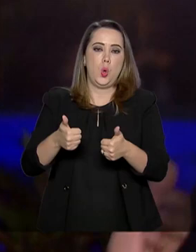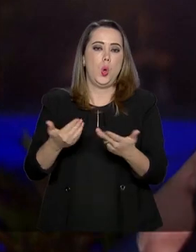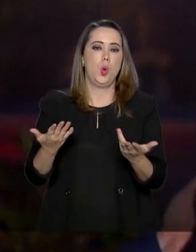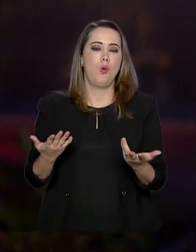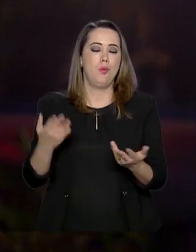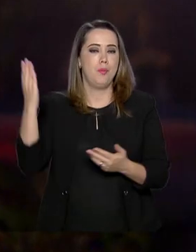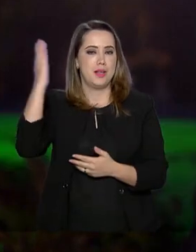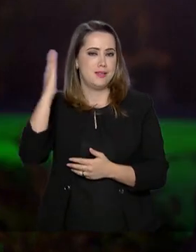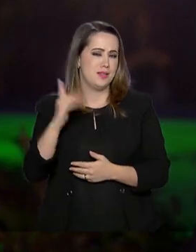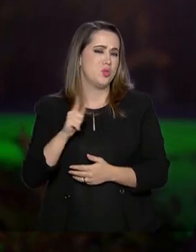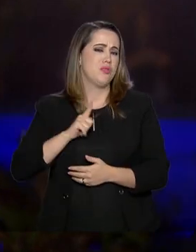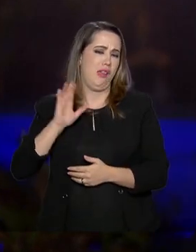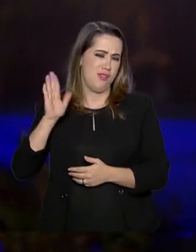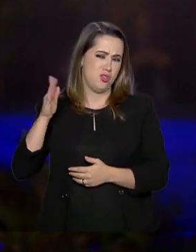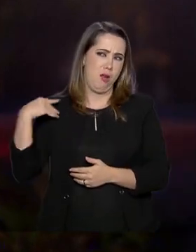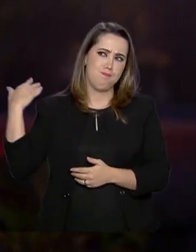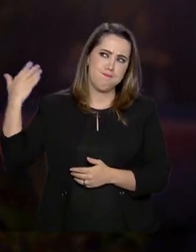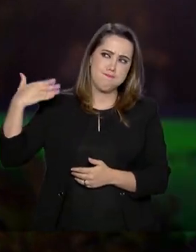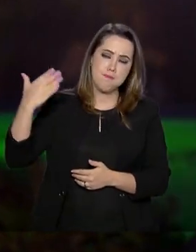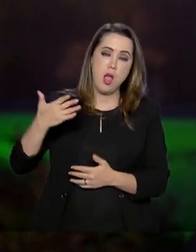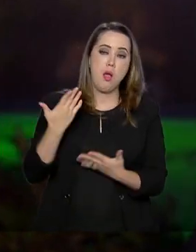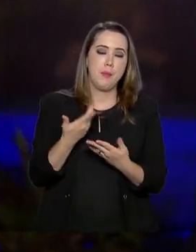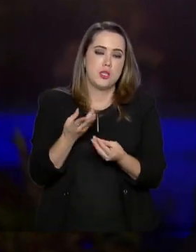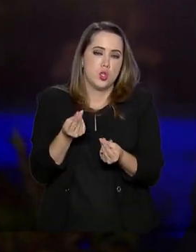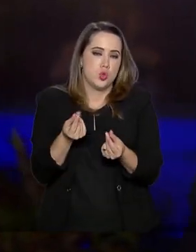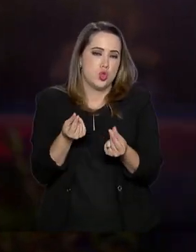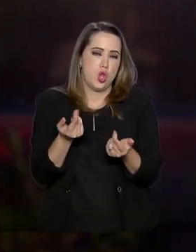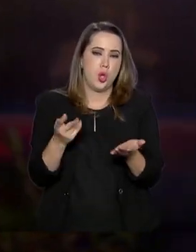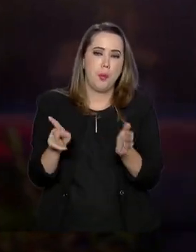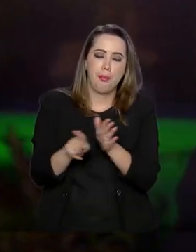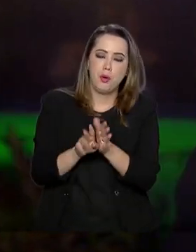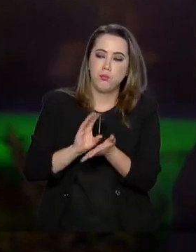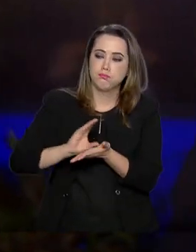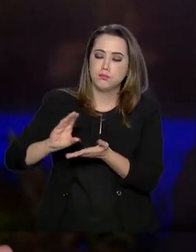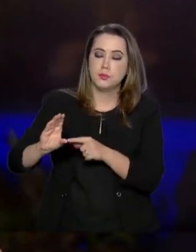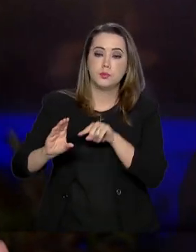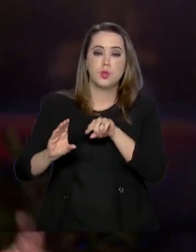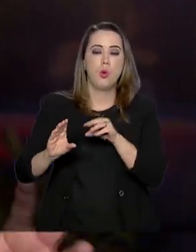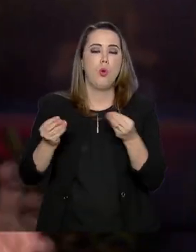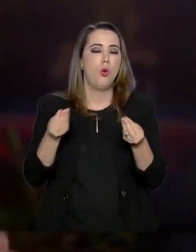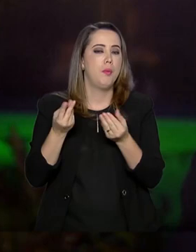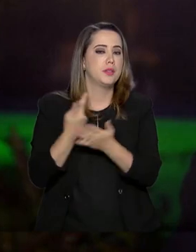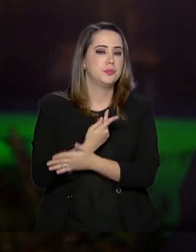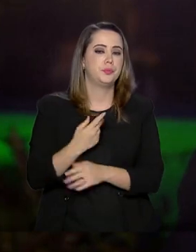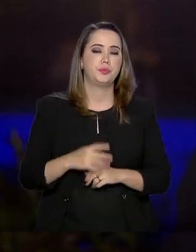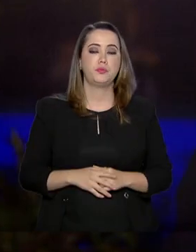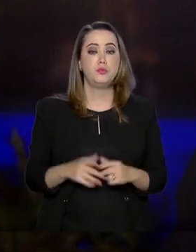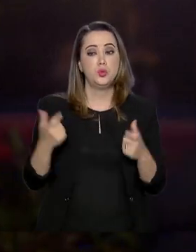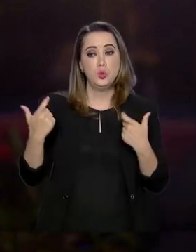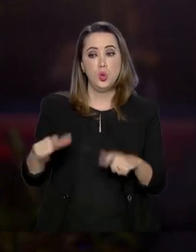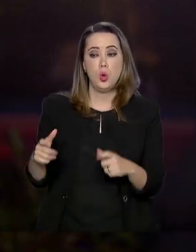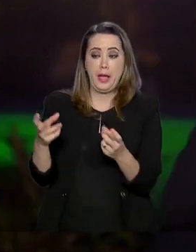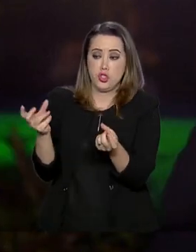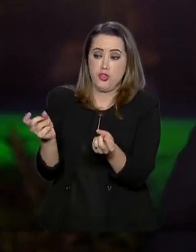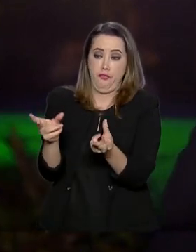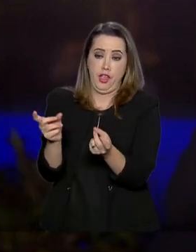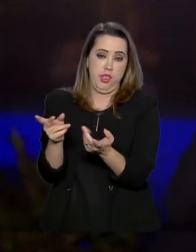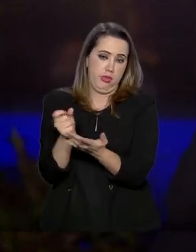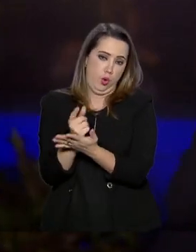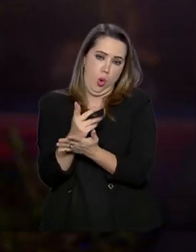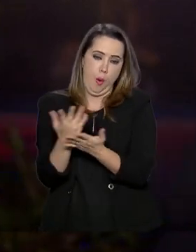Brasil já tem um programa espacial há muito tempo. Então, nós precisamos de recursos no programa espacial. Então, como é que funciona um centro comercial? Nós temos